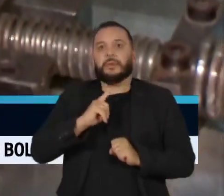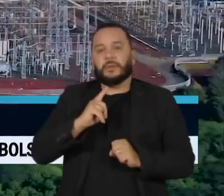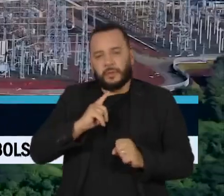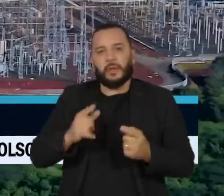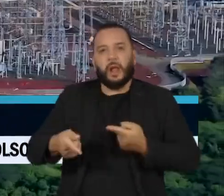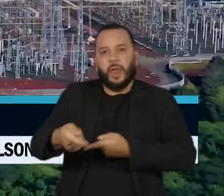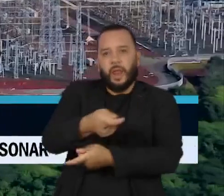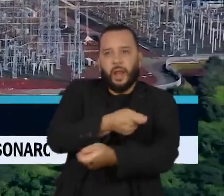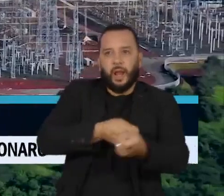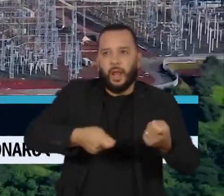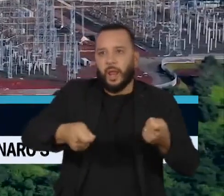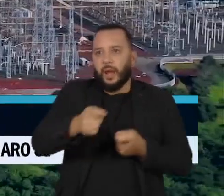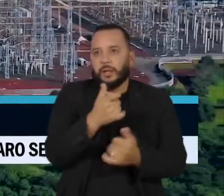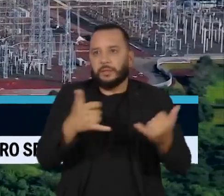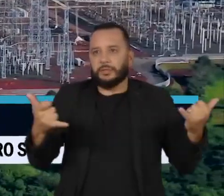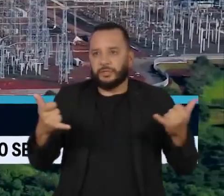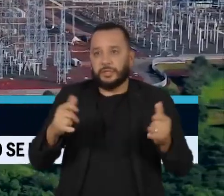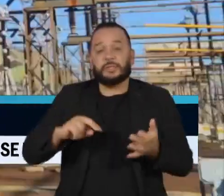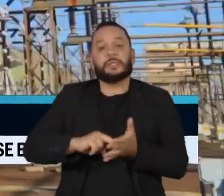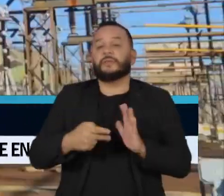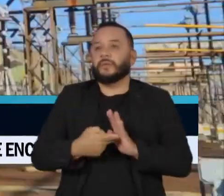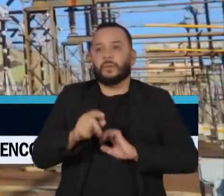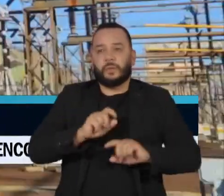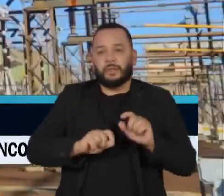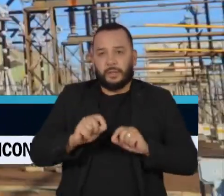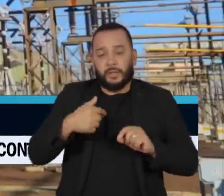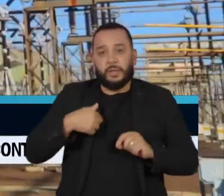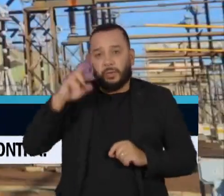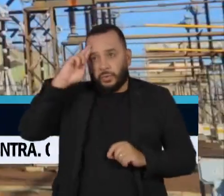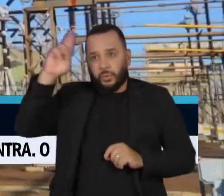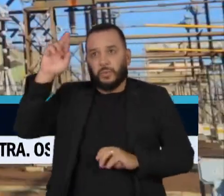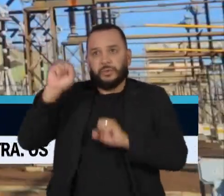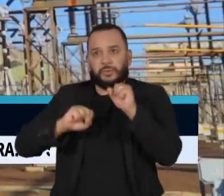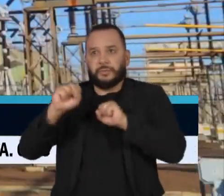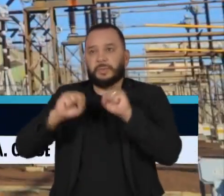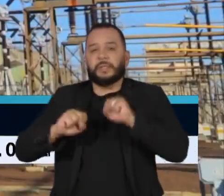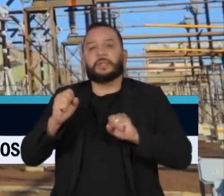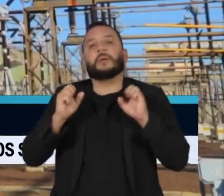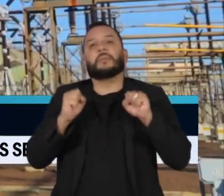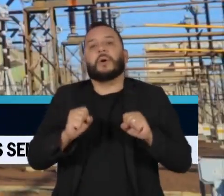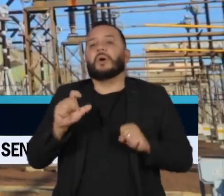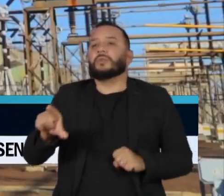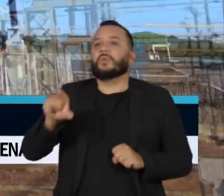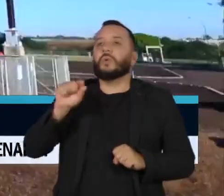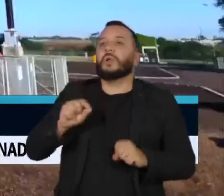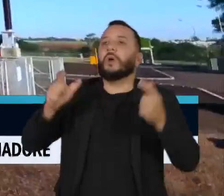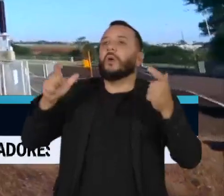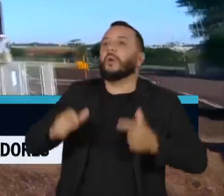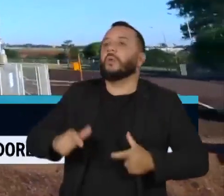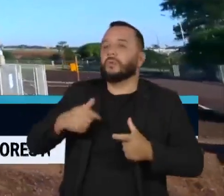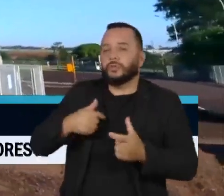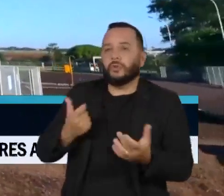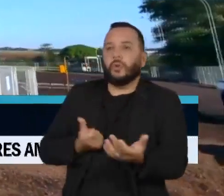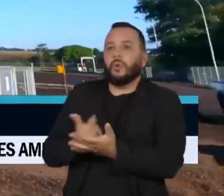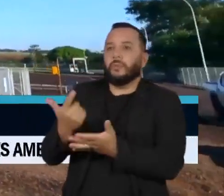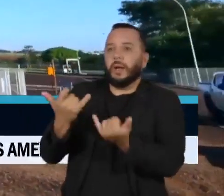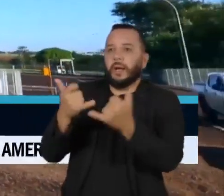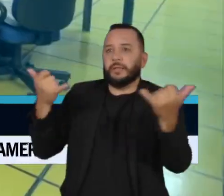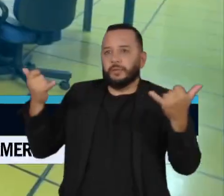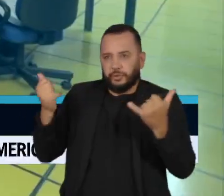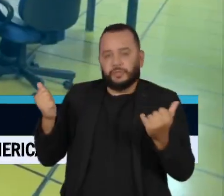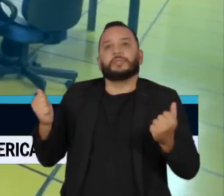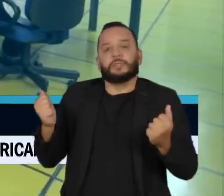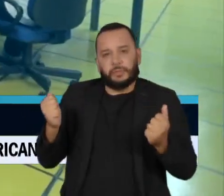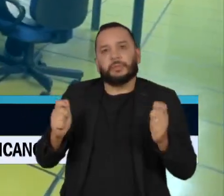energia. Isso significa que o empresário pode escolher de qual distribuidora comprar a eletricidade, com